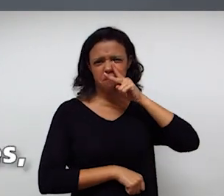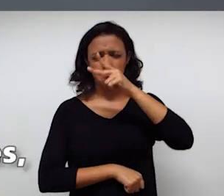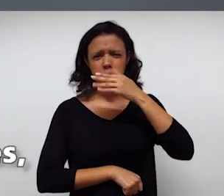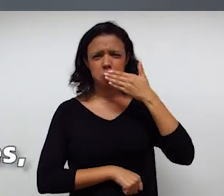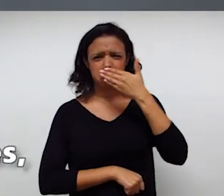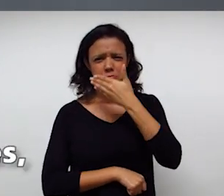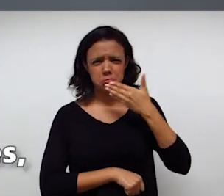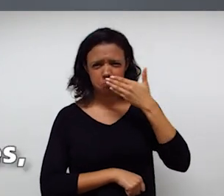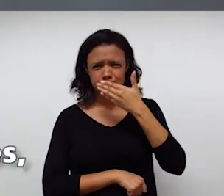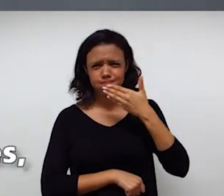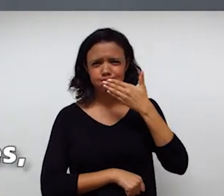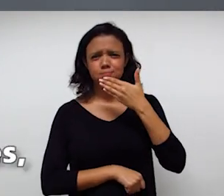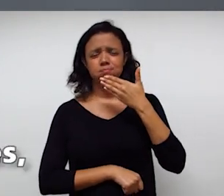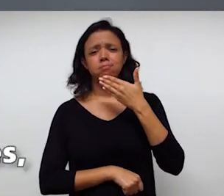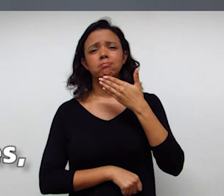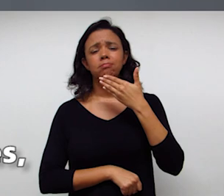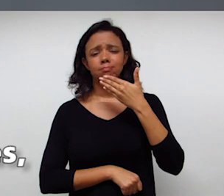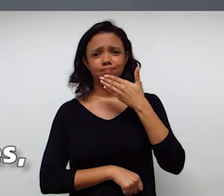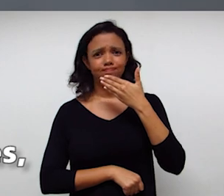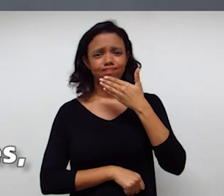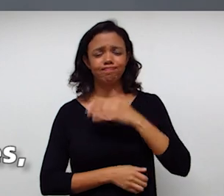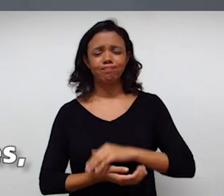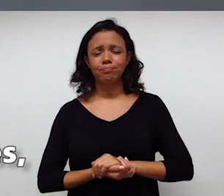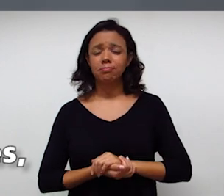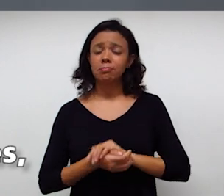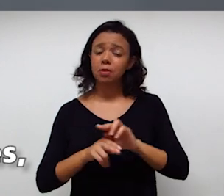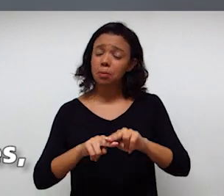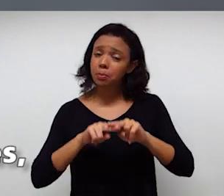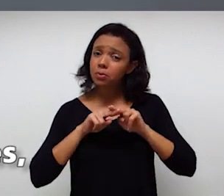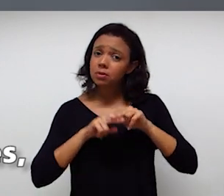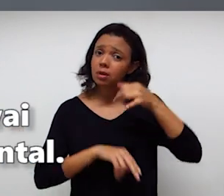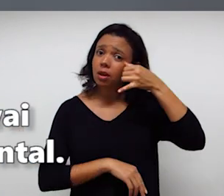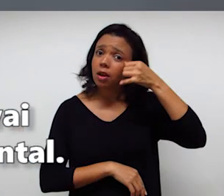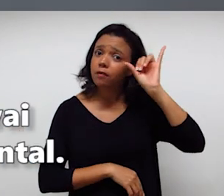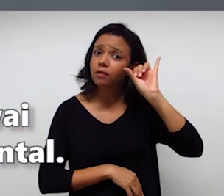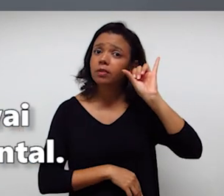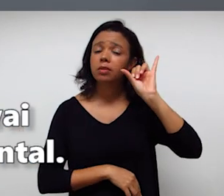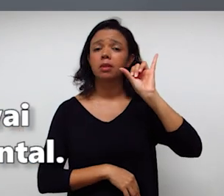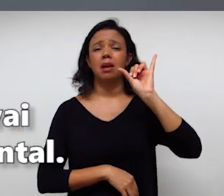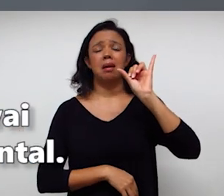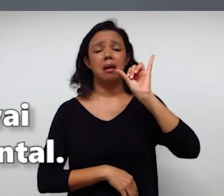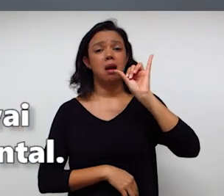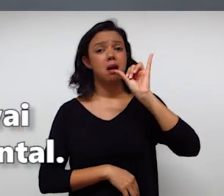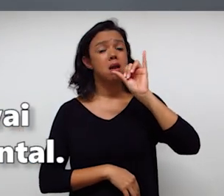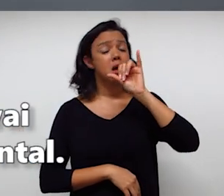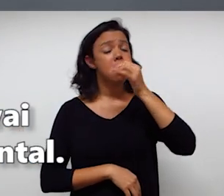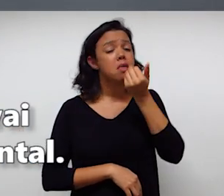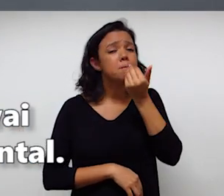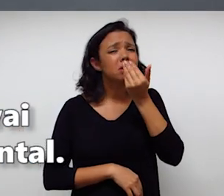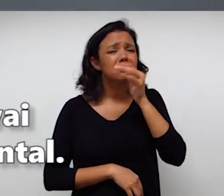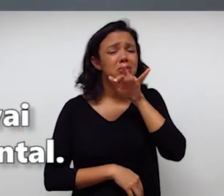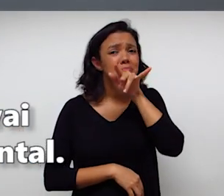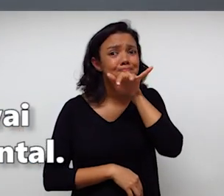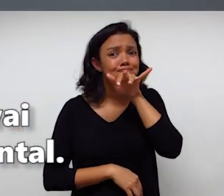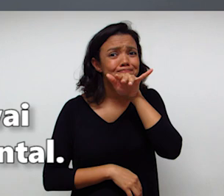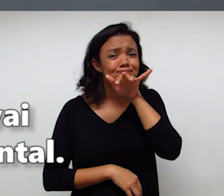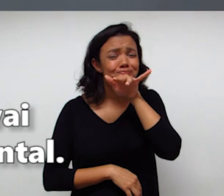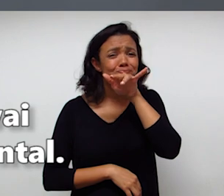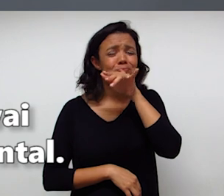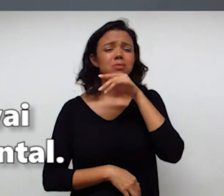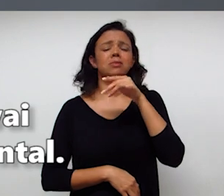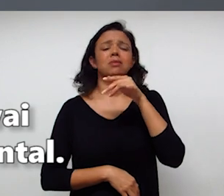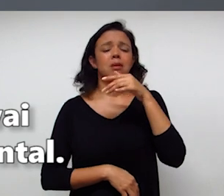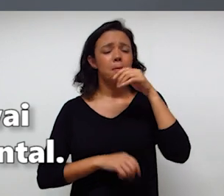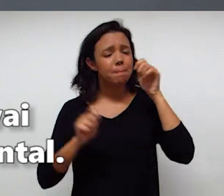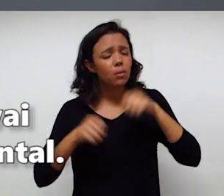evitar comidas ricas em açúcares, açúcares. Então, evitar a má alimentação vai também